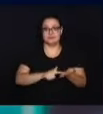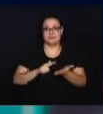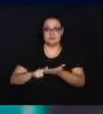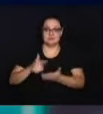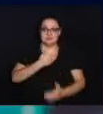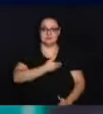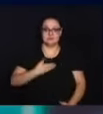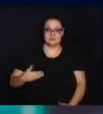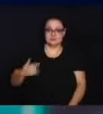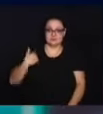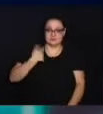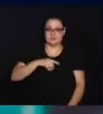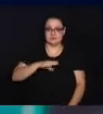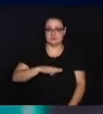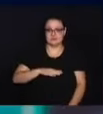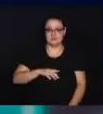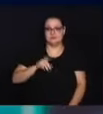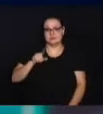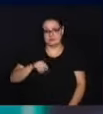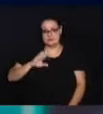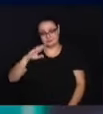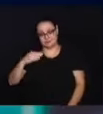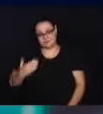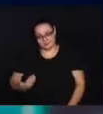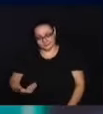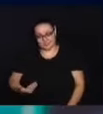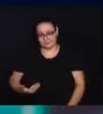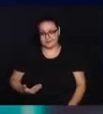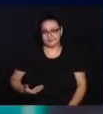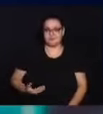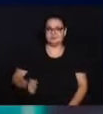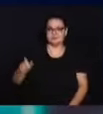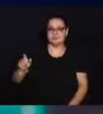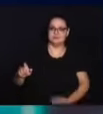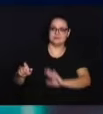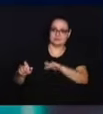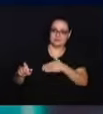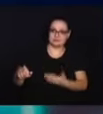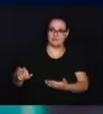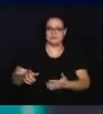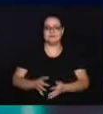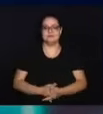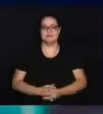limpeza pública da nossa cidade. E é uma honra homenagear uma pessoa como você.